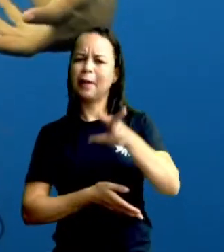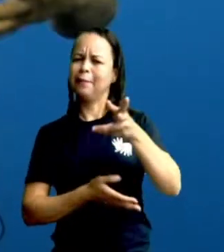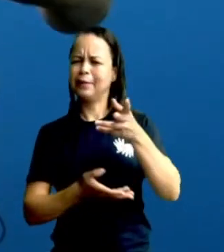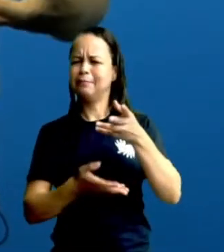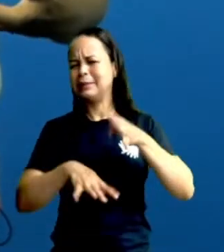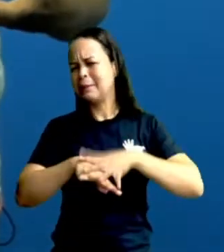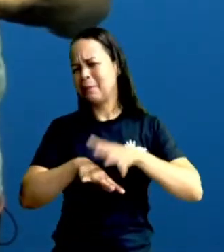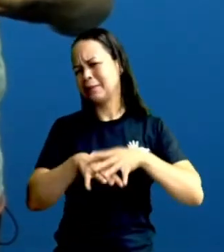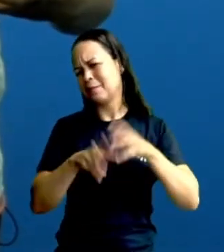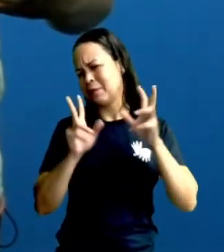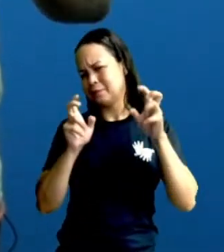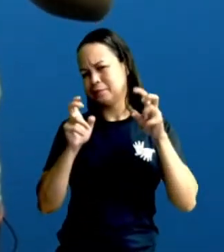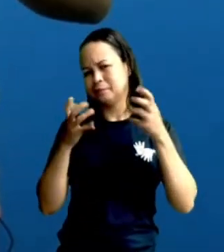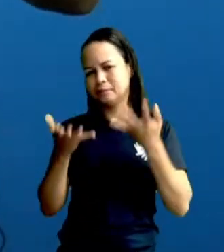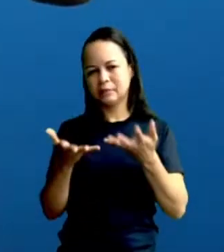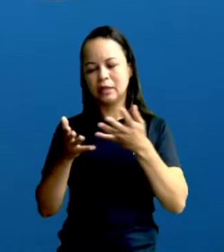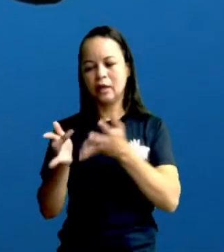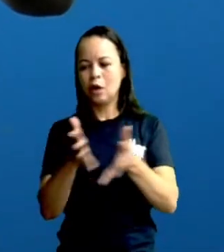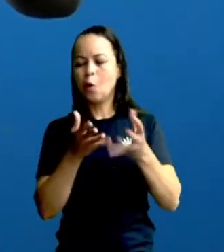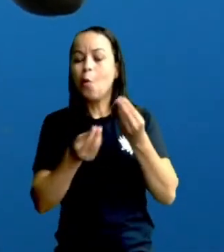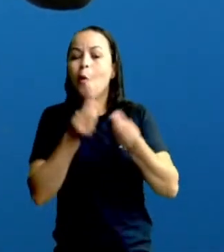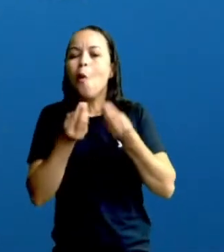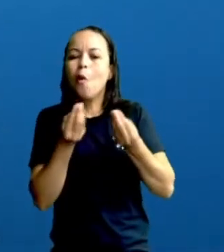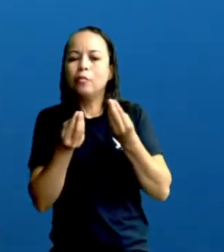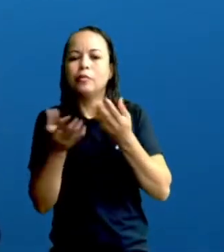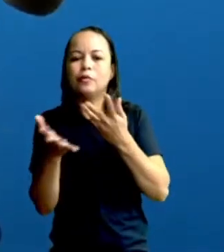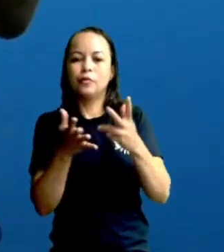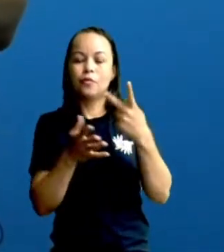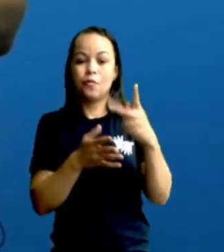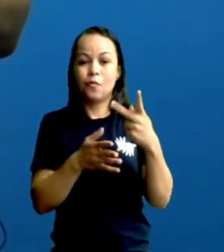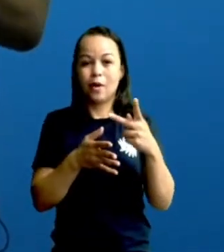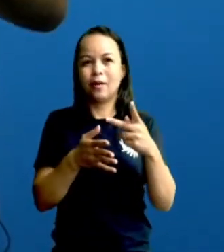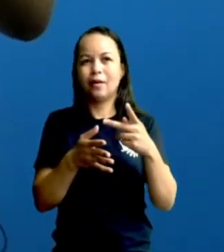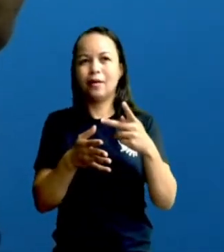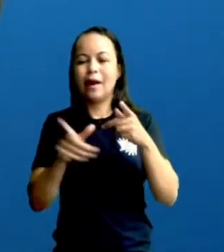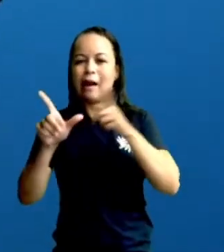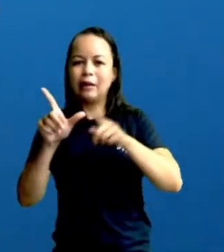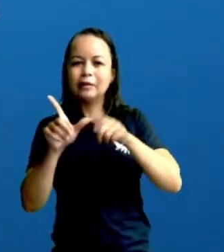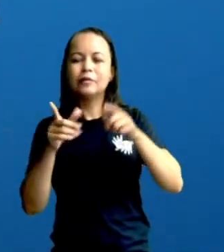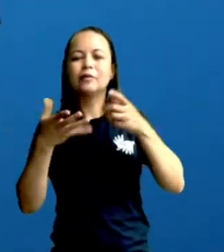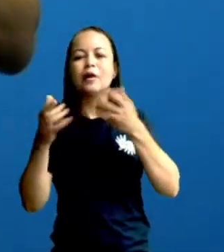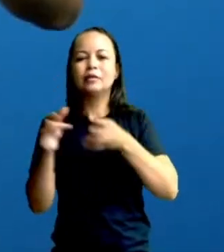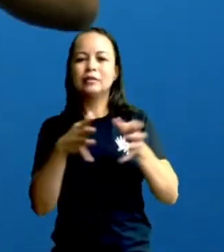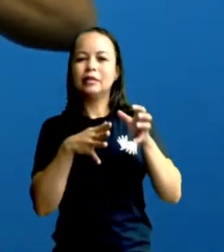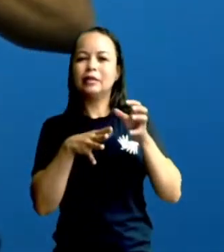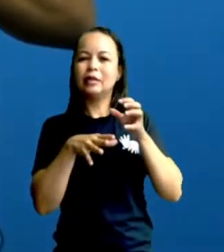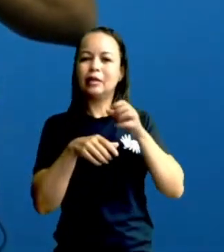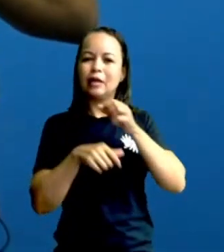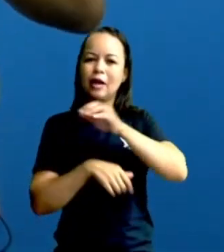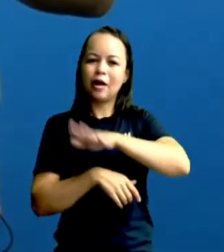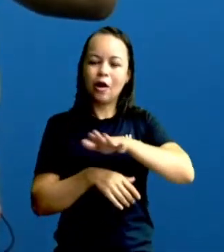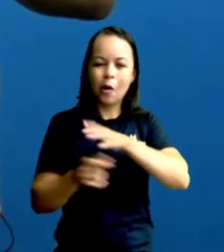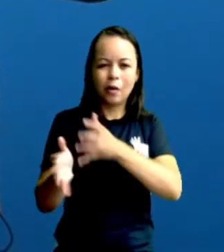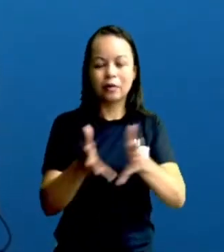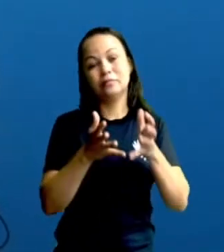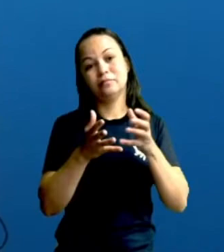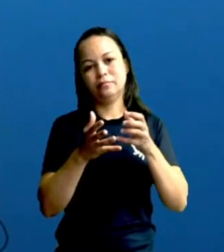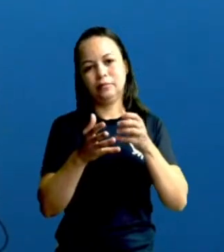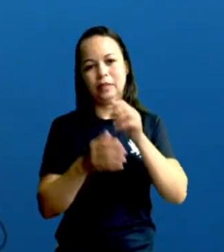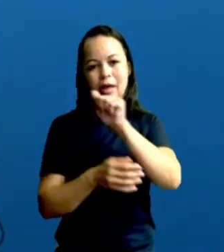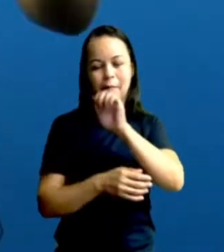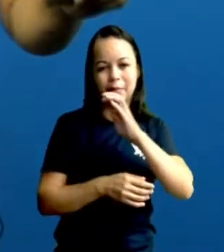repertório intelectual para entender como matematicamente, o aletramento matemático e a alfabetização matemática faz diferença para a gente